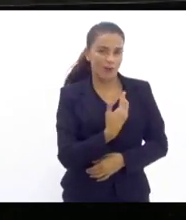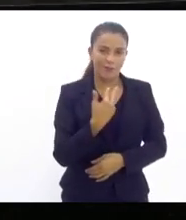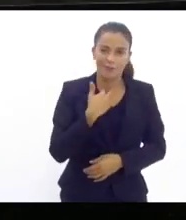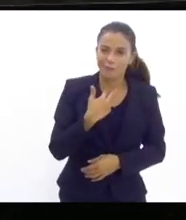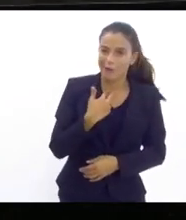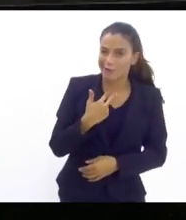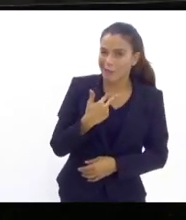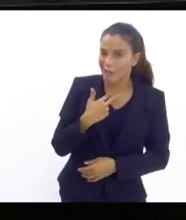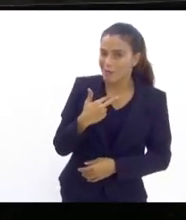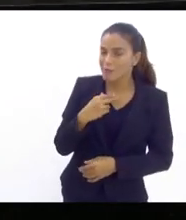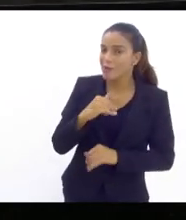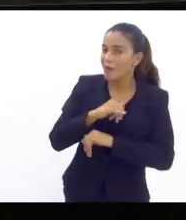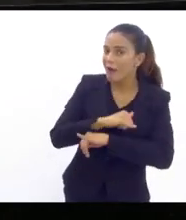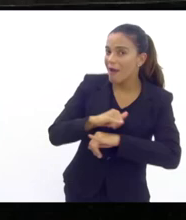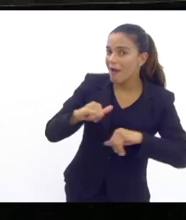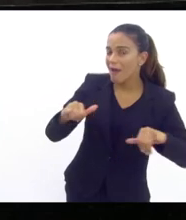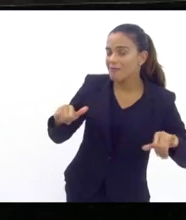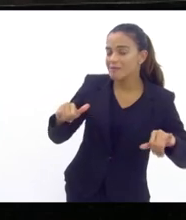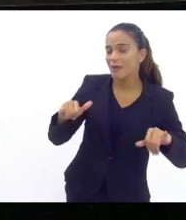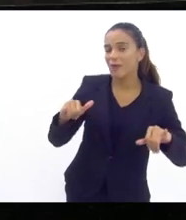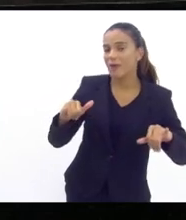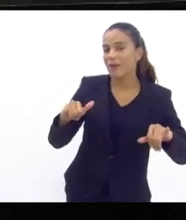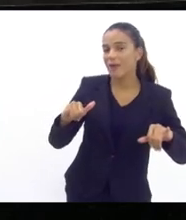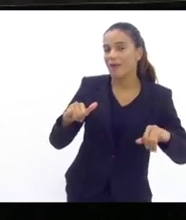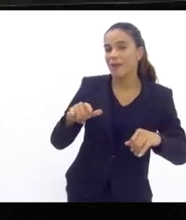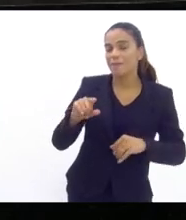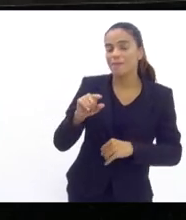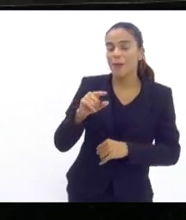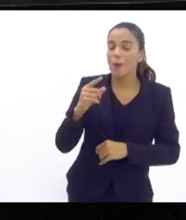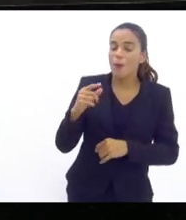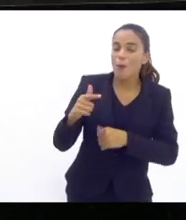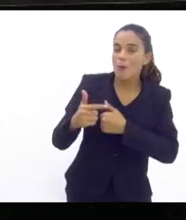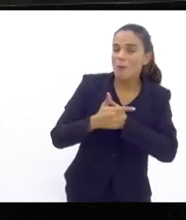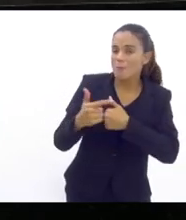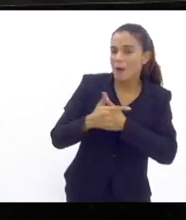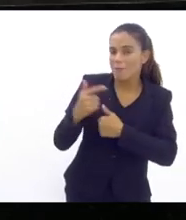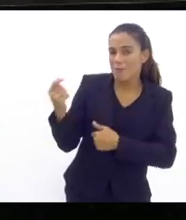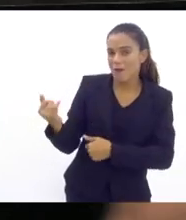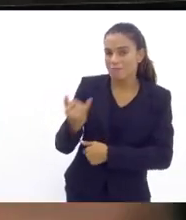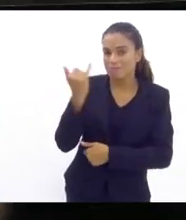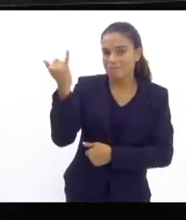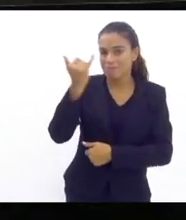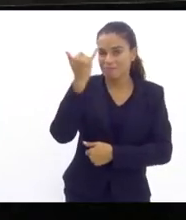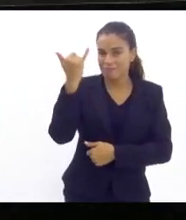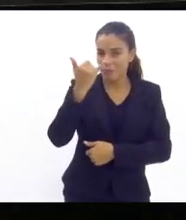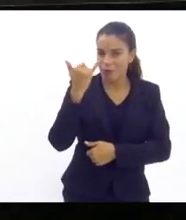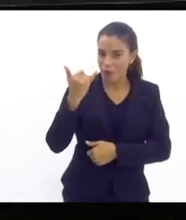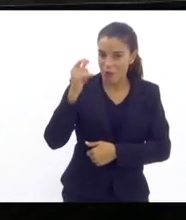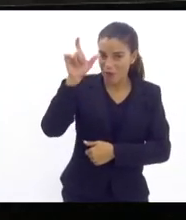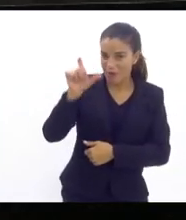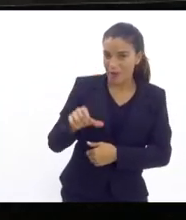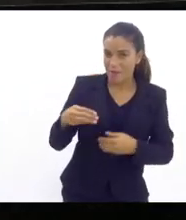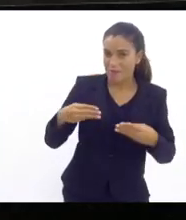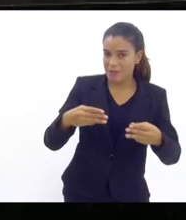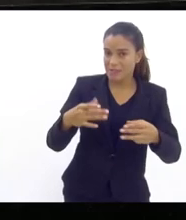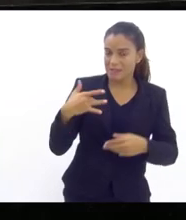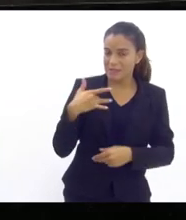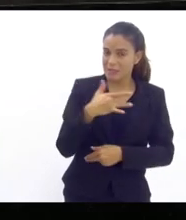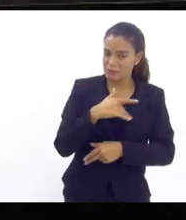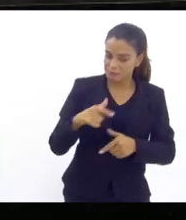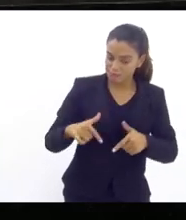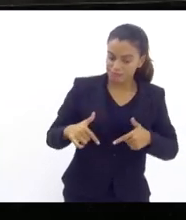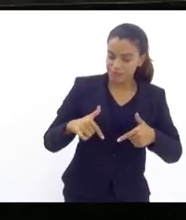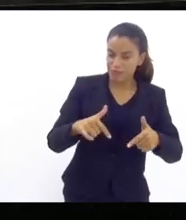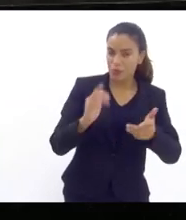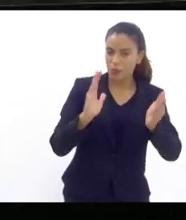deixar de lembrar o papel de relevância que a ministra Nísia exerceu durante a sua